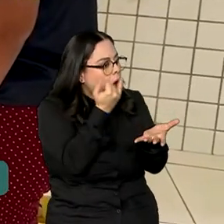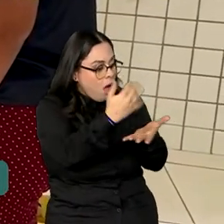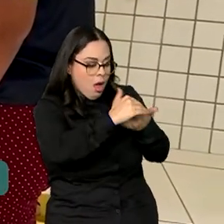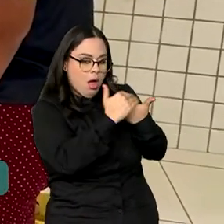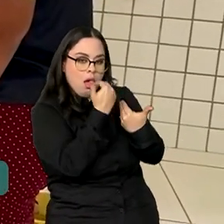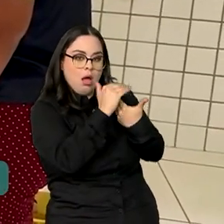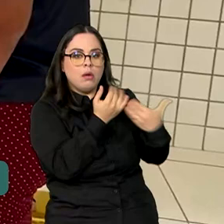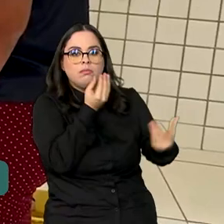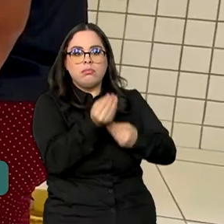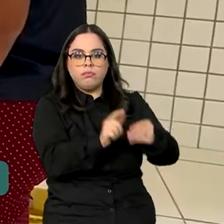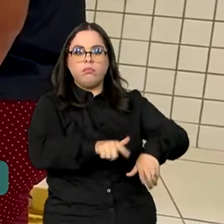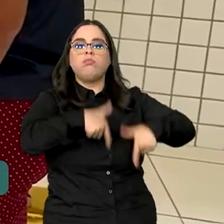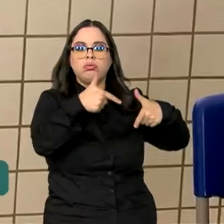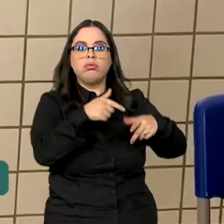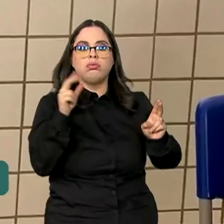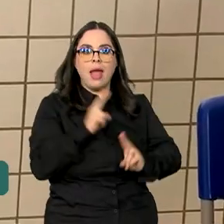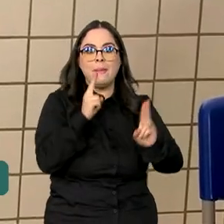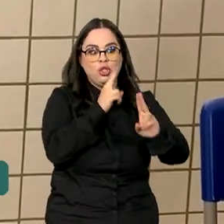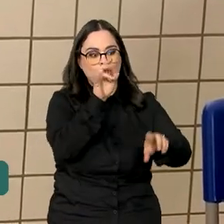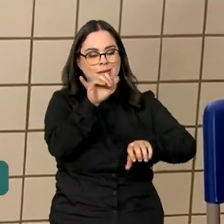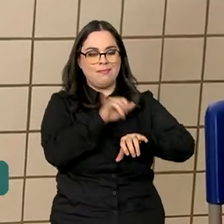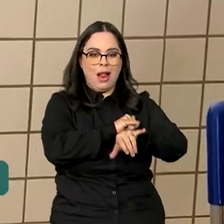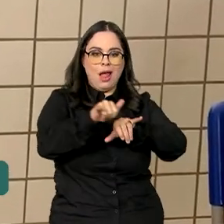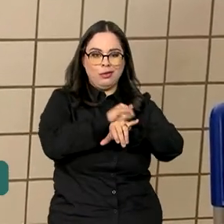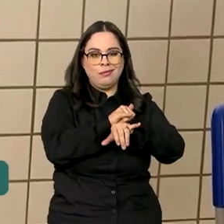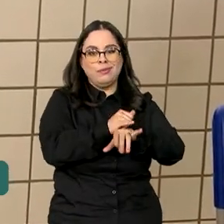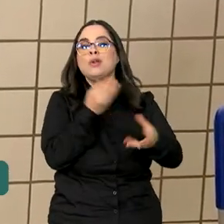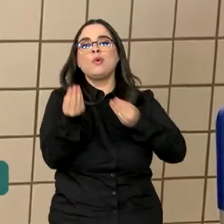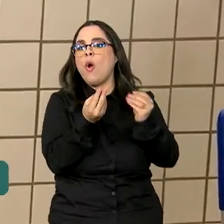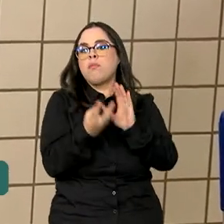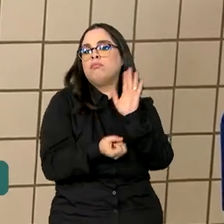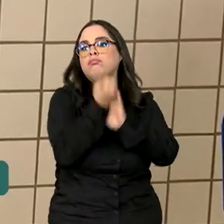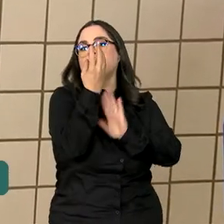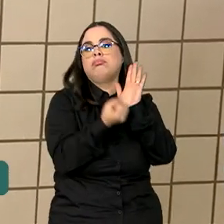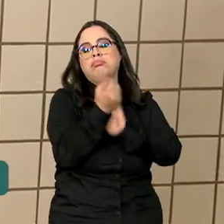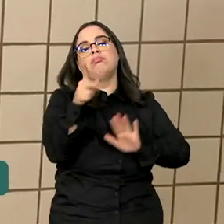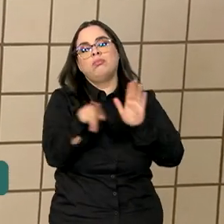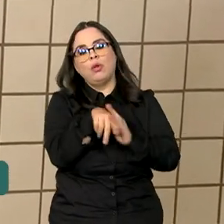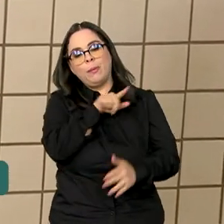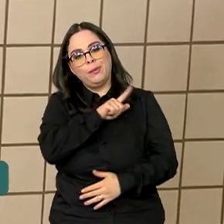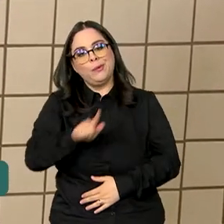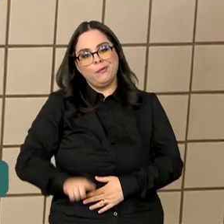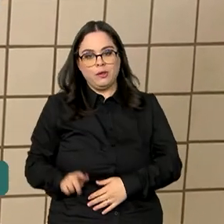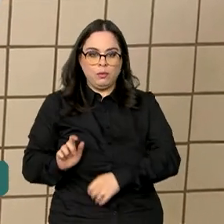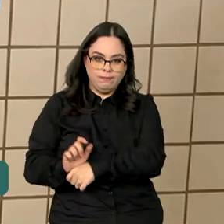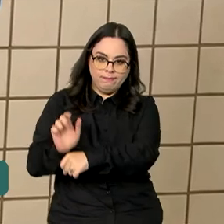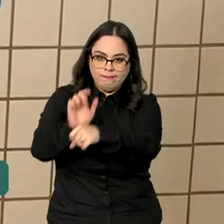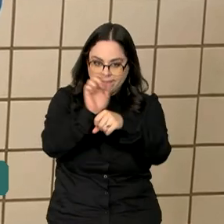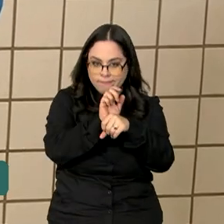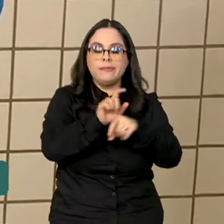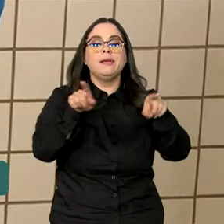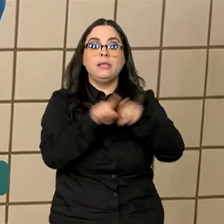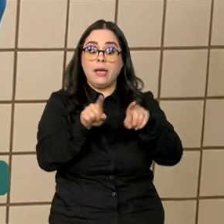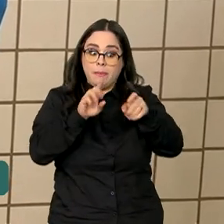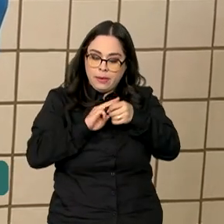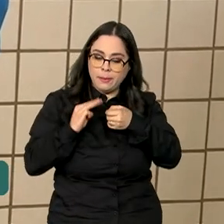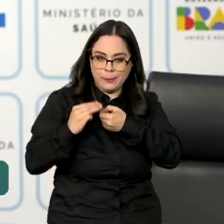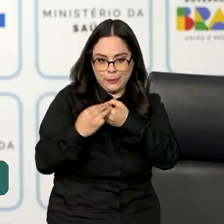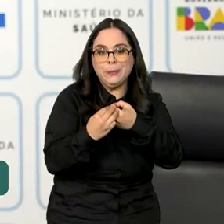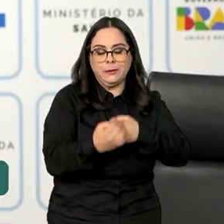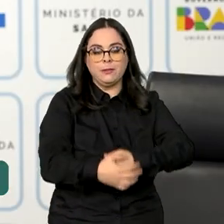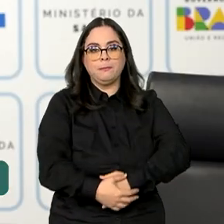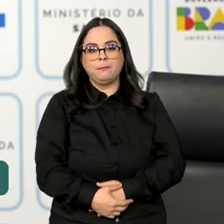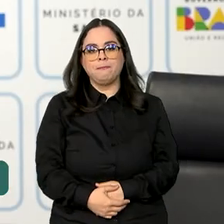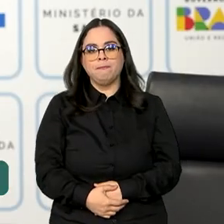orientar as ações de emergência a serem elaboradas pelos governos estaduais e municipais.